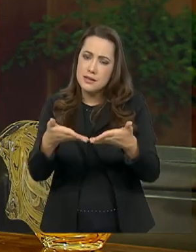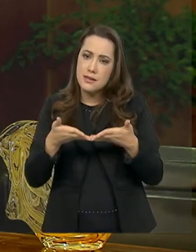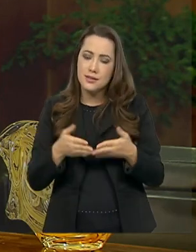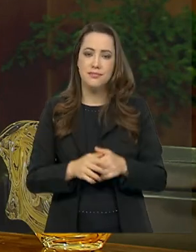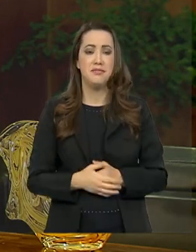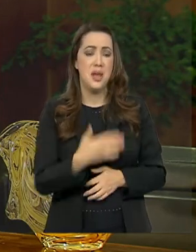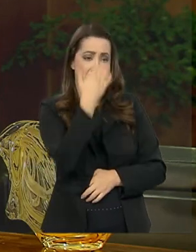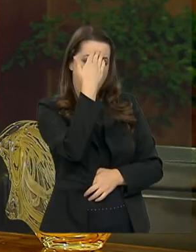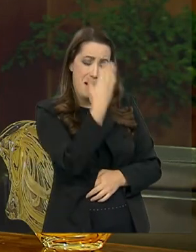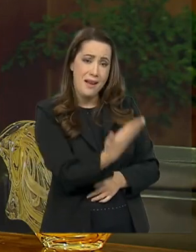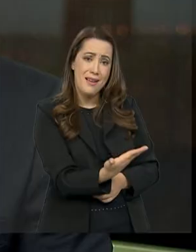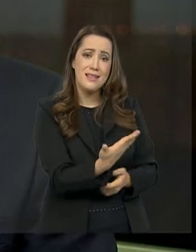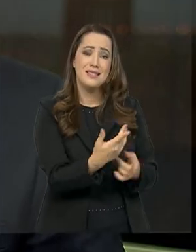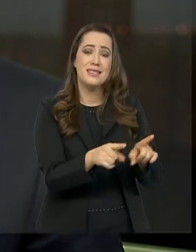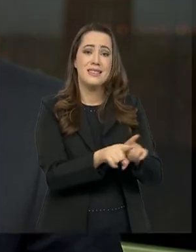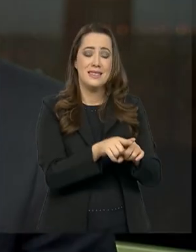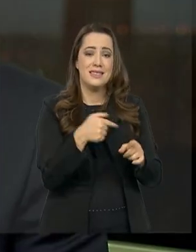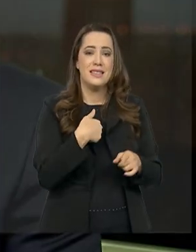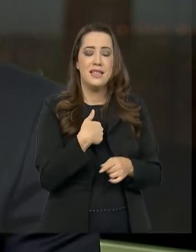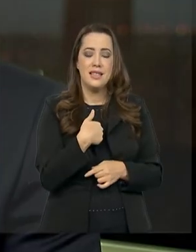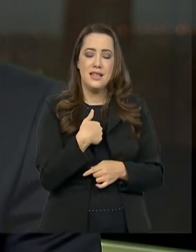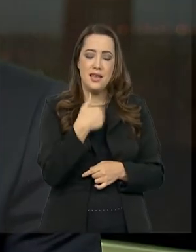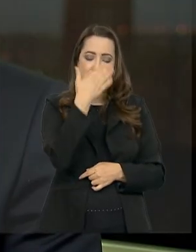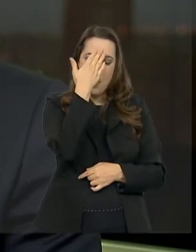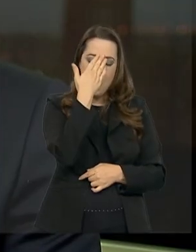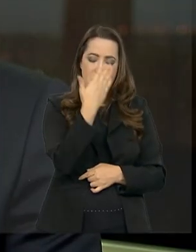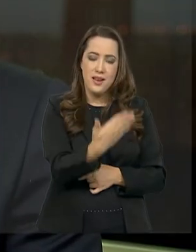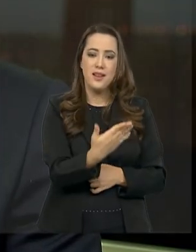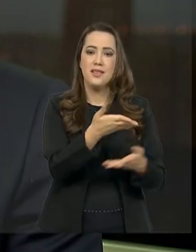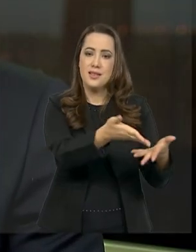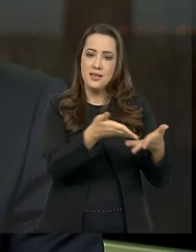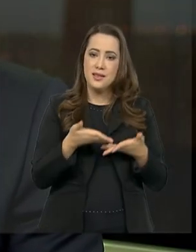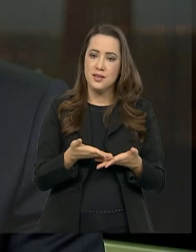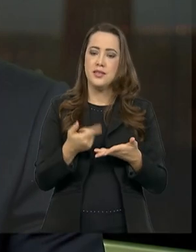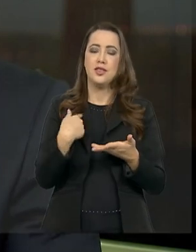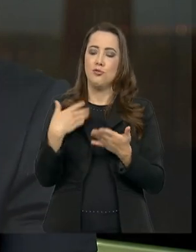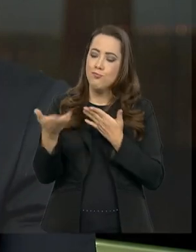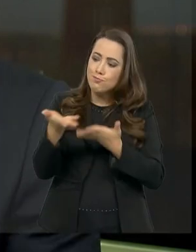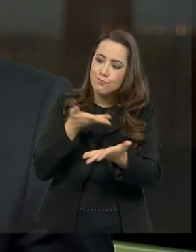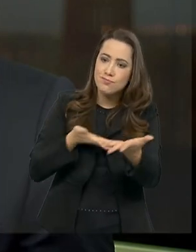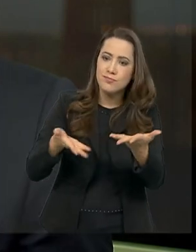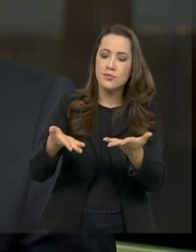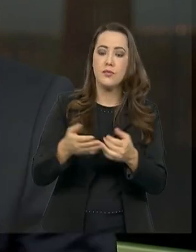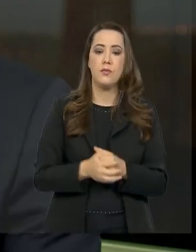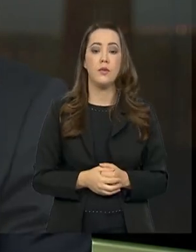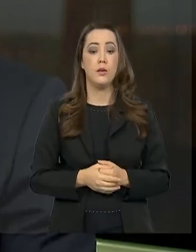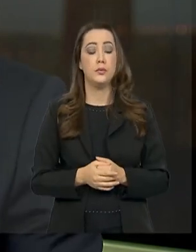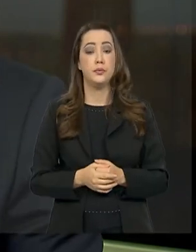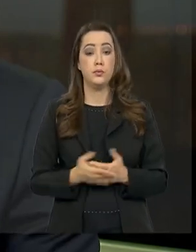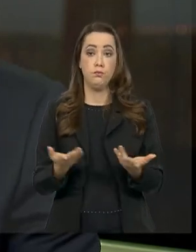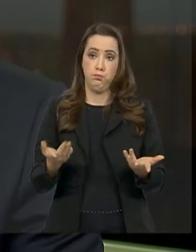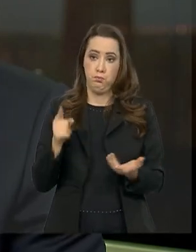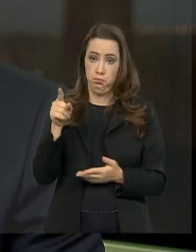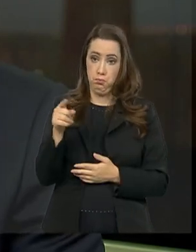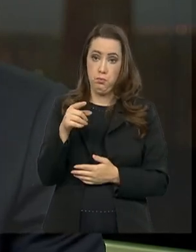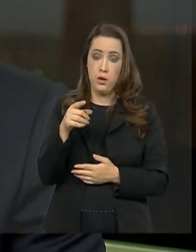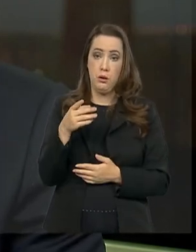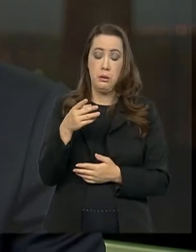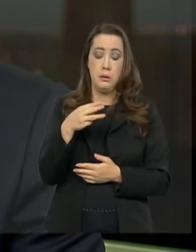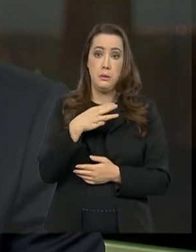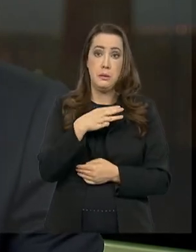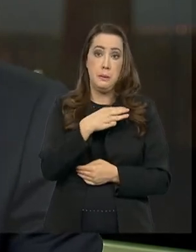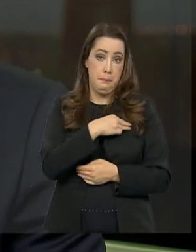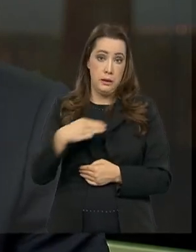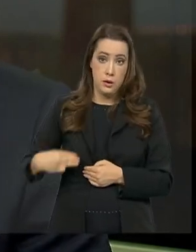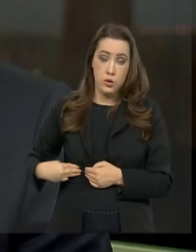satisfação falar com o Brasil em Pauta. Ministro, o senhor convive com o presidente Jair Bolsonaro,